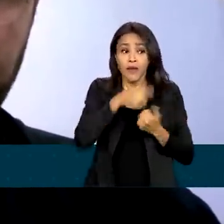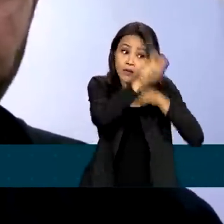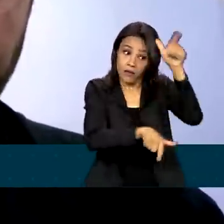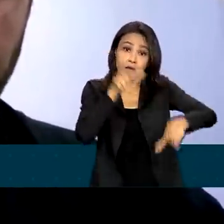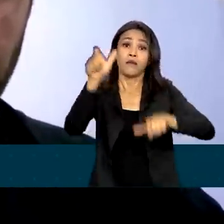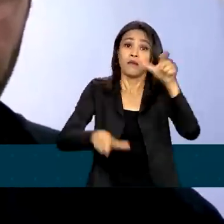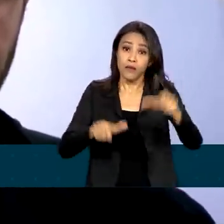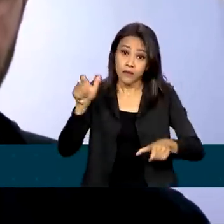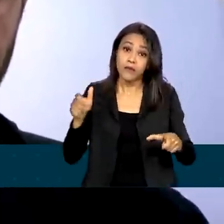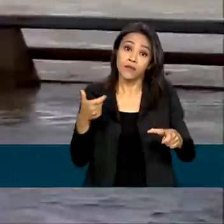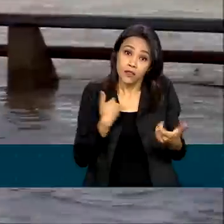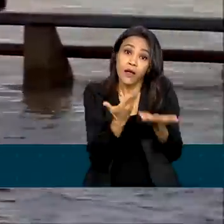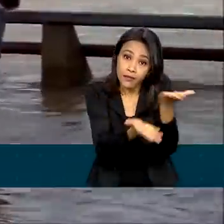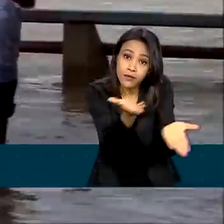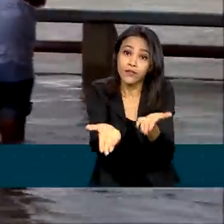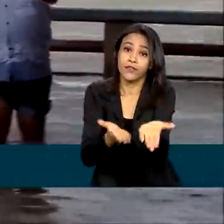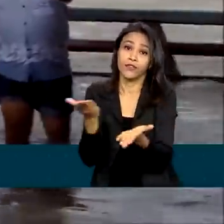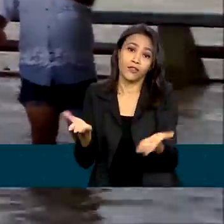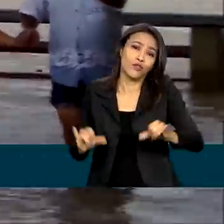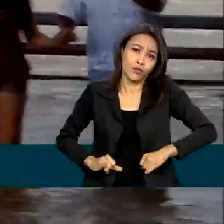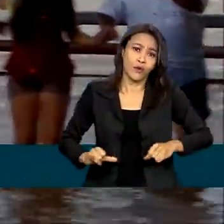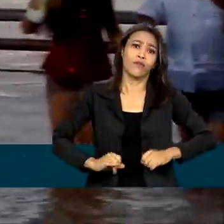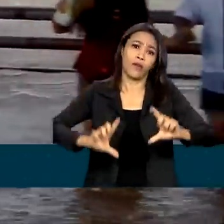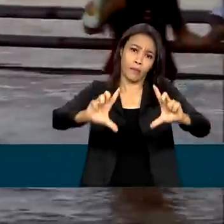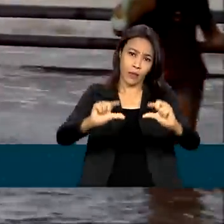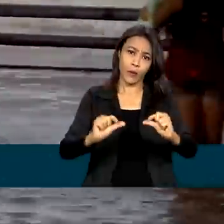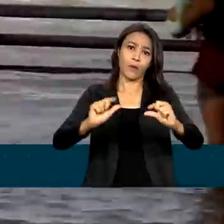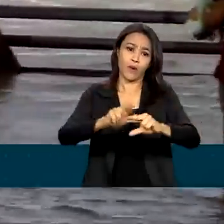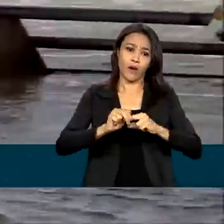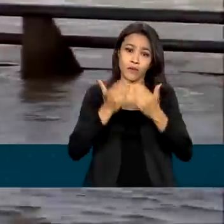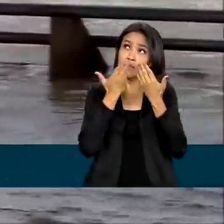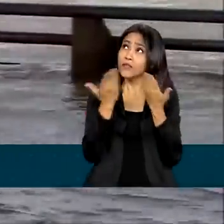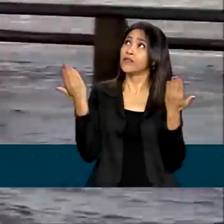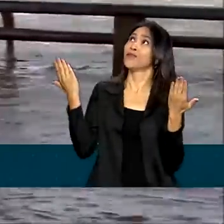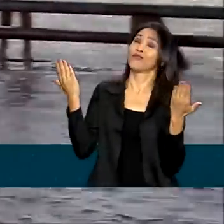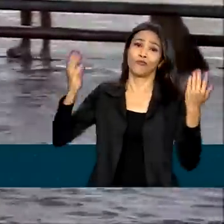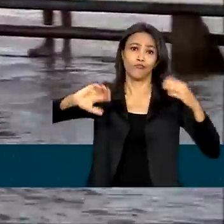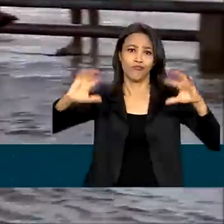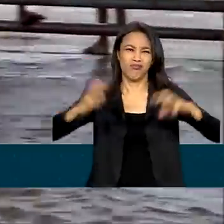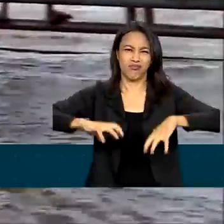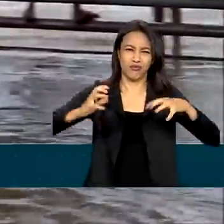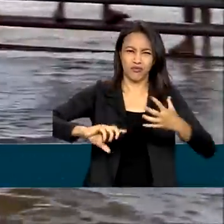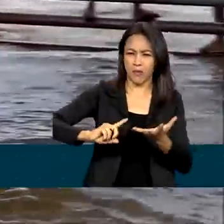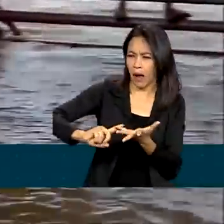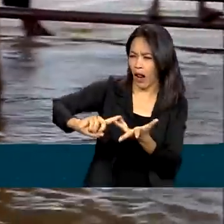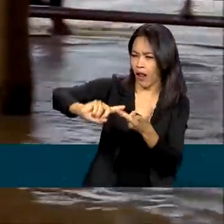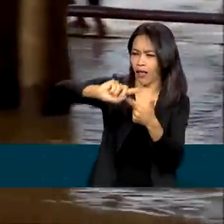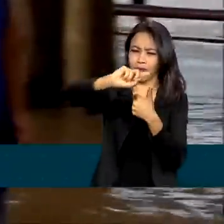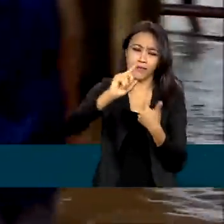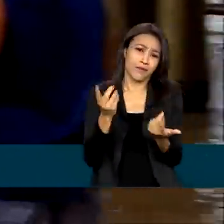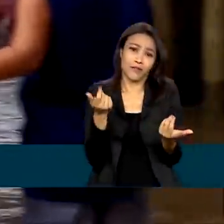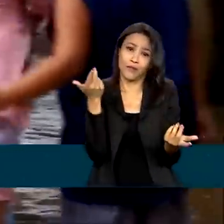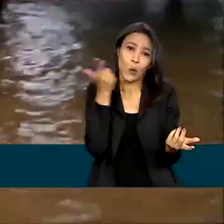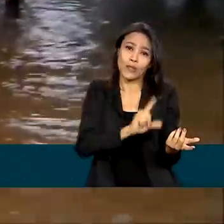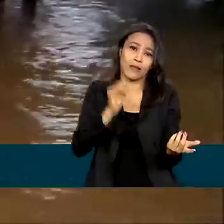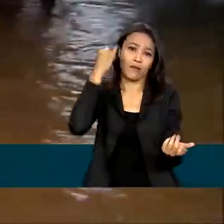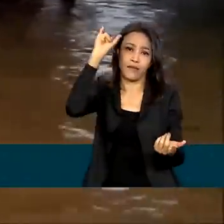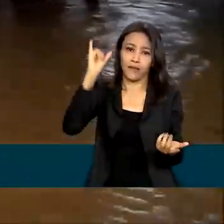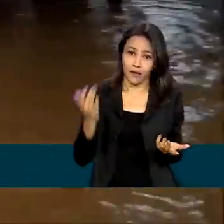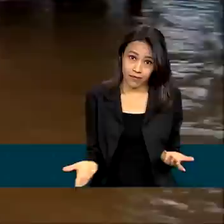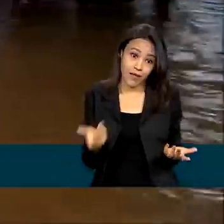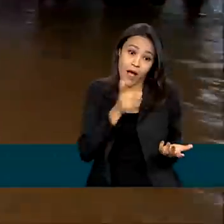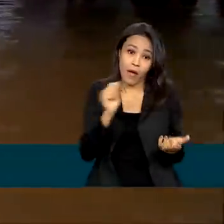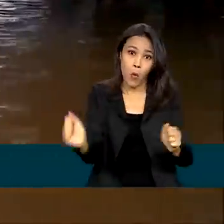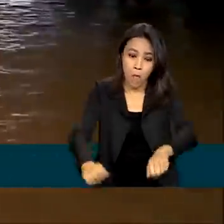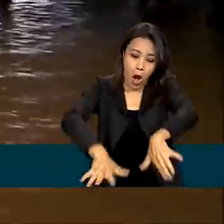atingida, ou seja, sofrer menos com esse tipo de evento. O evento a gente não pode evitar. A inundação